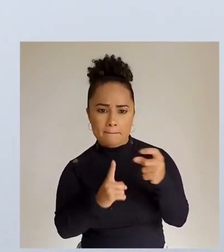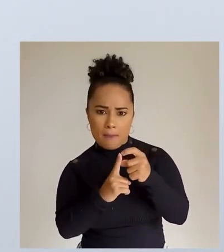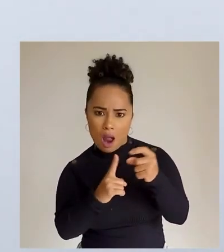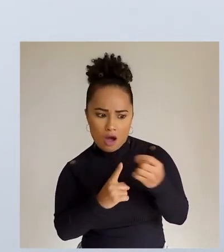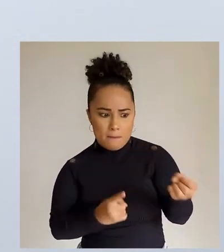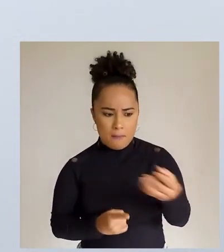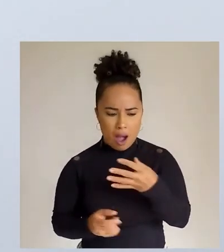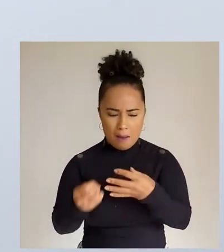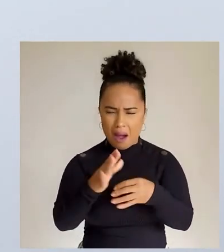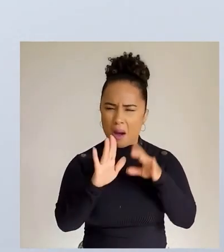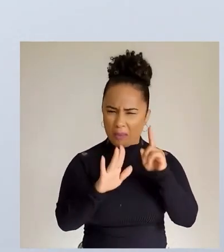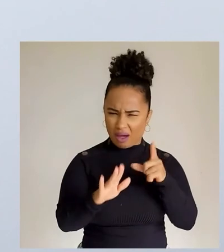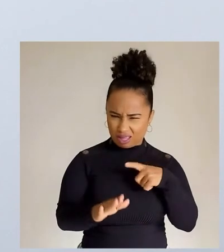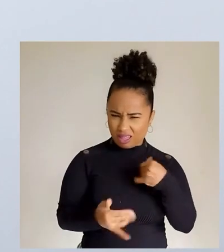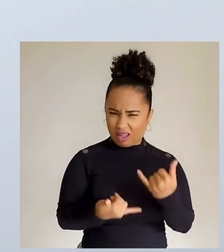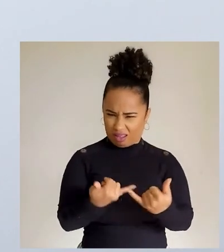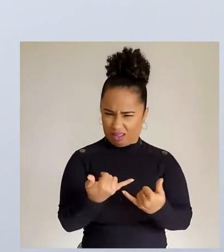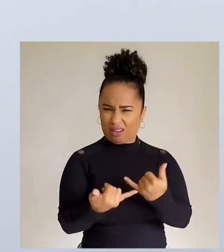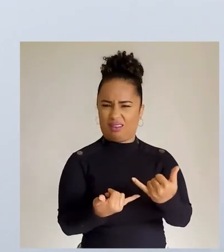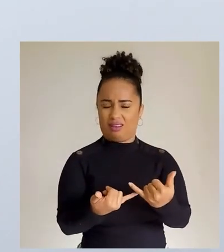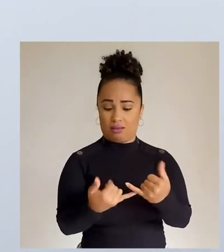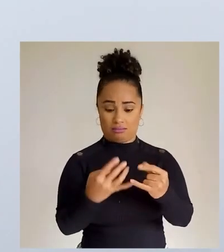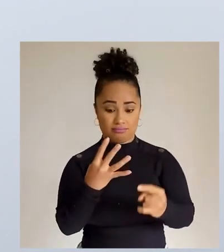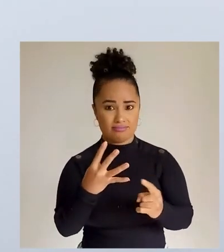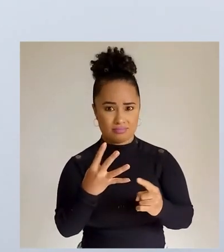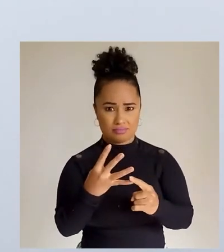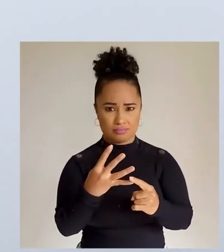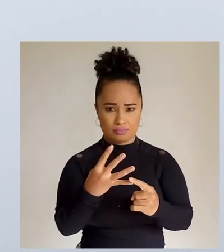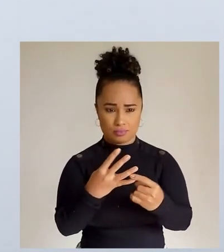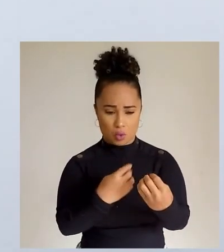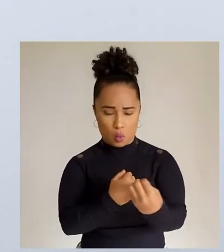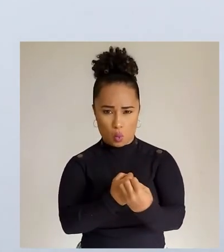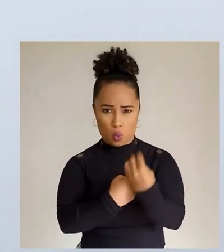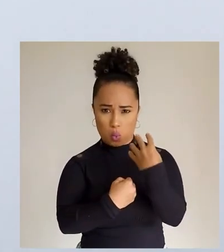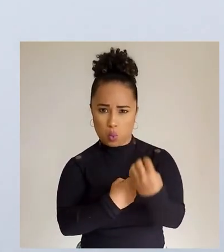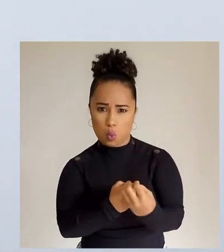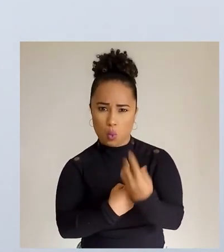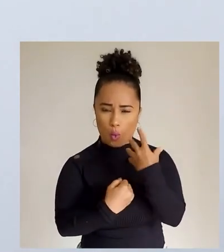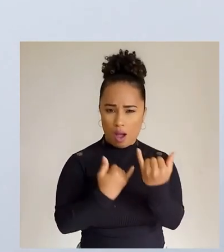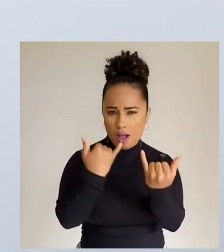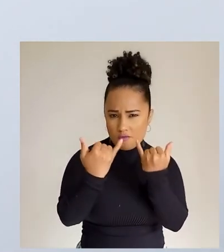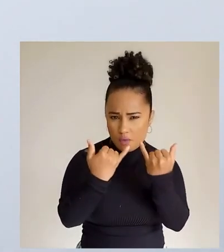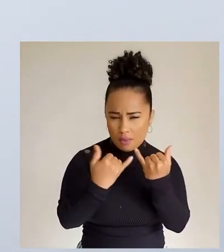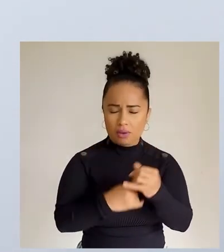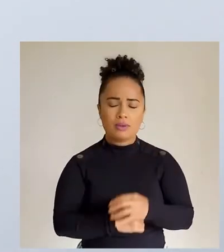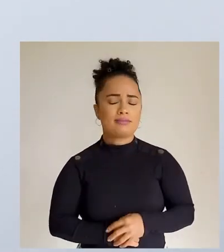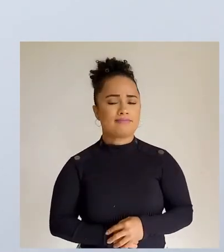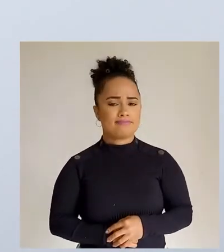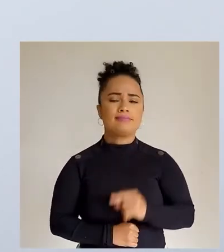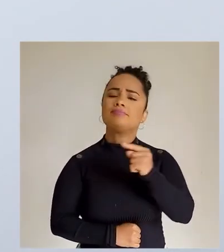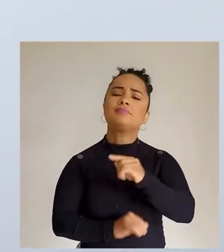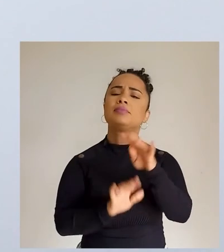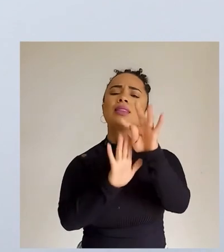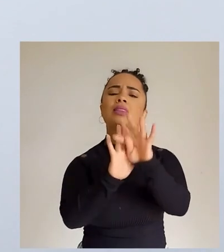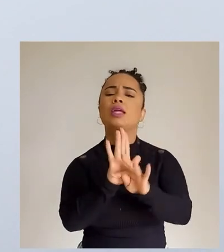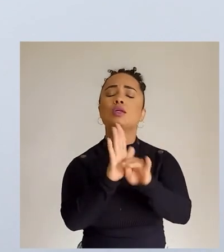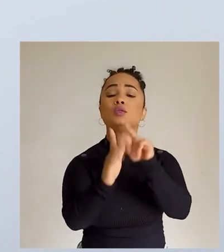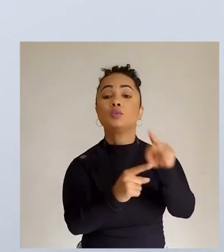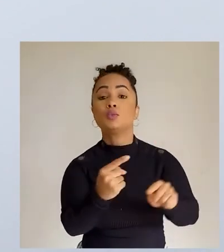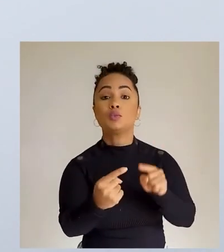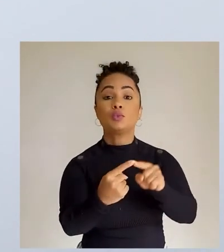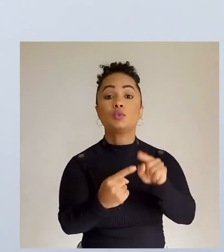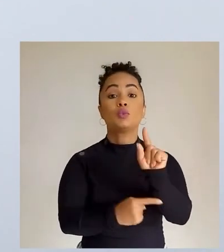saber dessas novas palavras, mas será que isso é divertido? Instruir? Qual será o